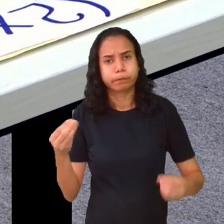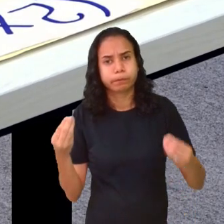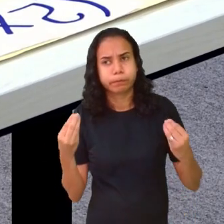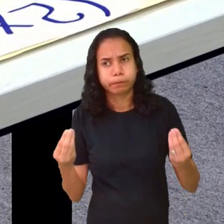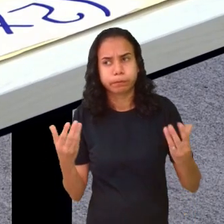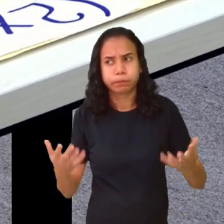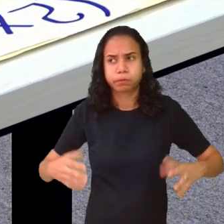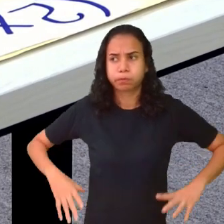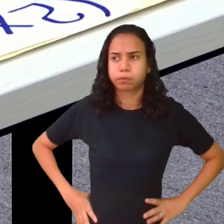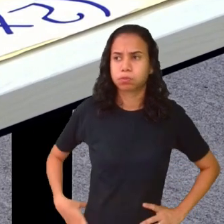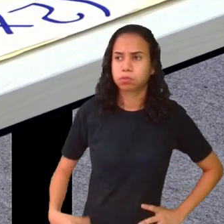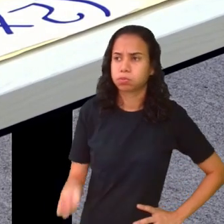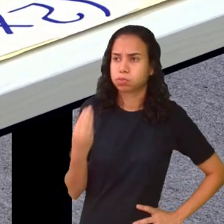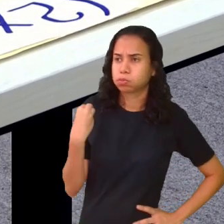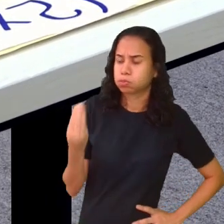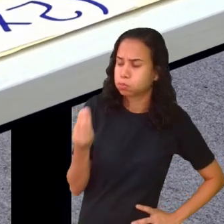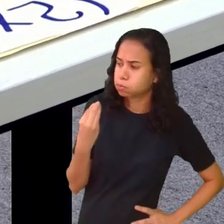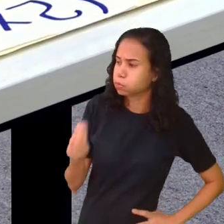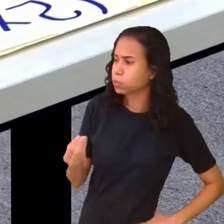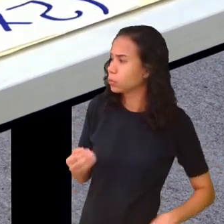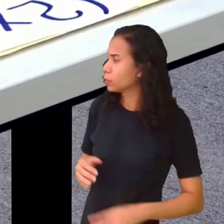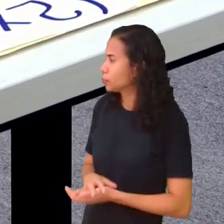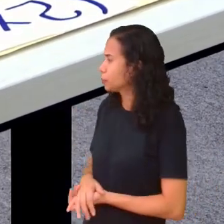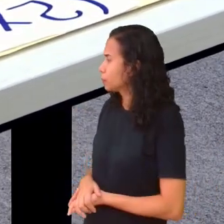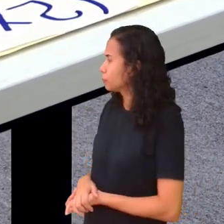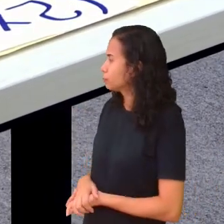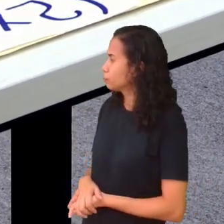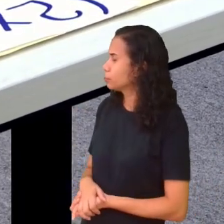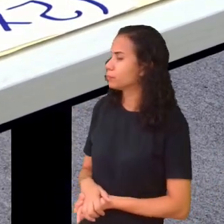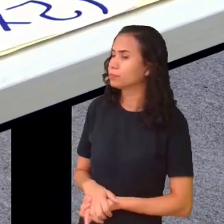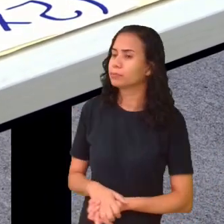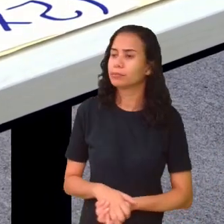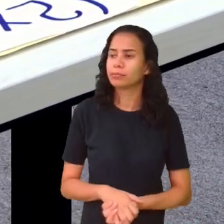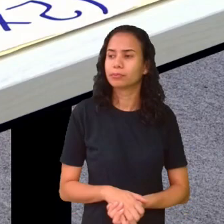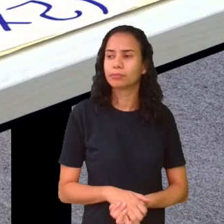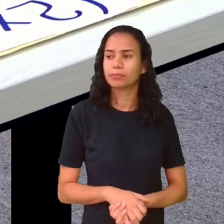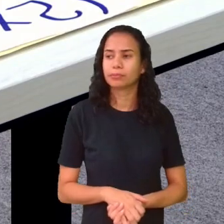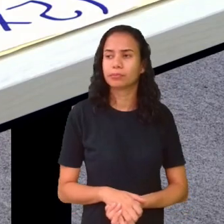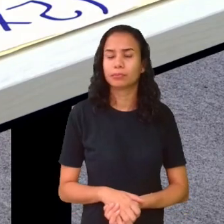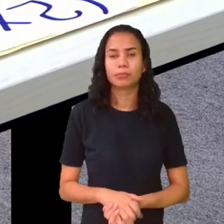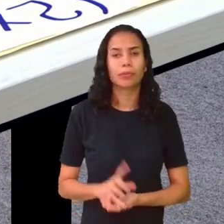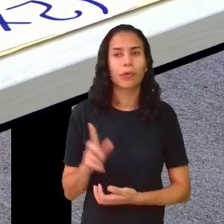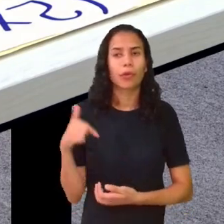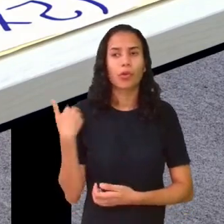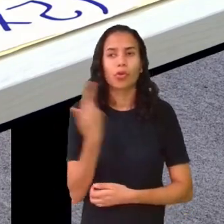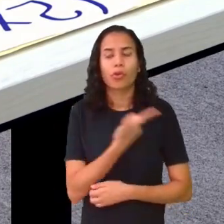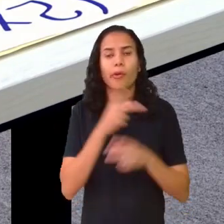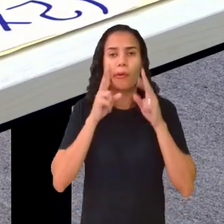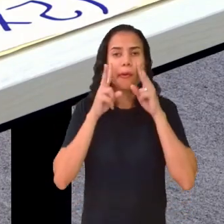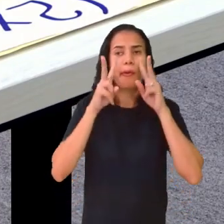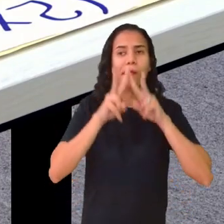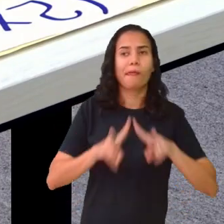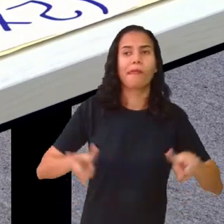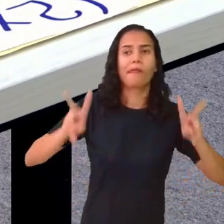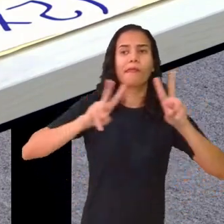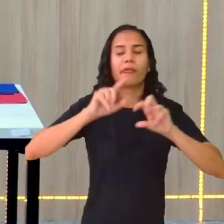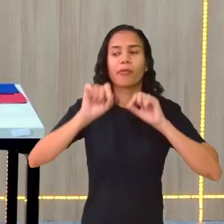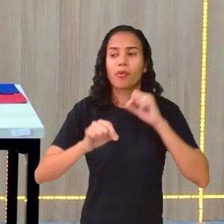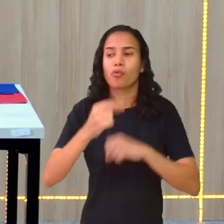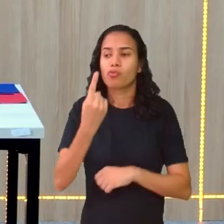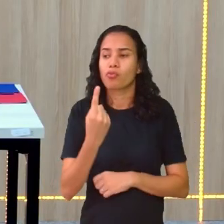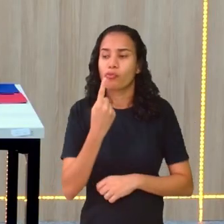Eita! Como é que eu vou preencher? Olha só, pessoal. A gente viu que um